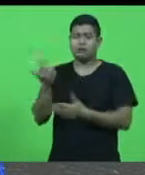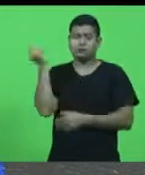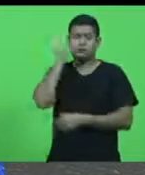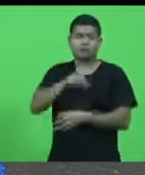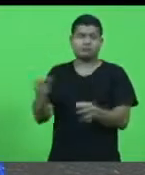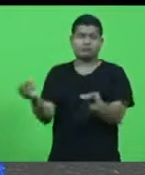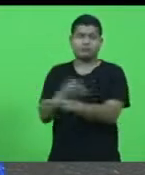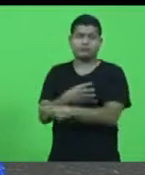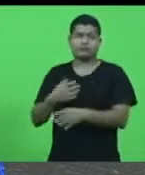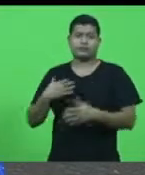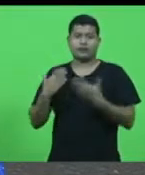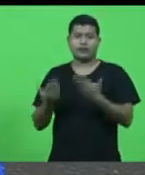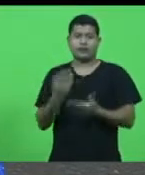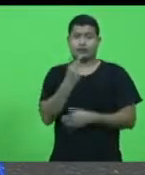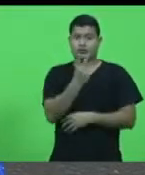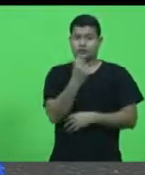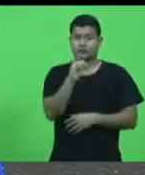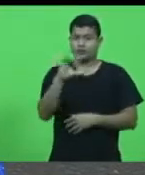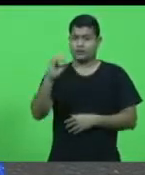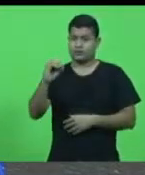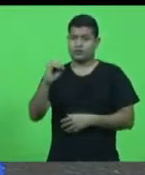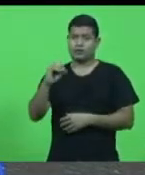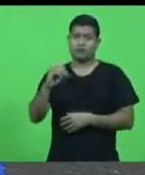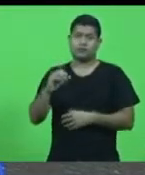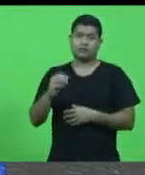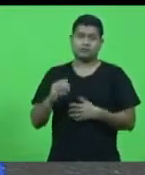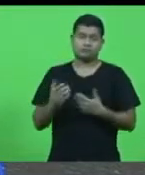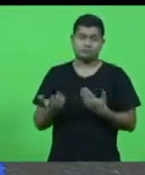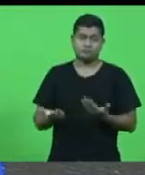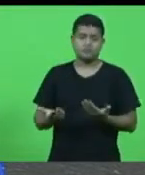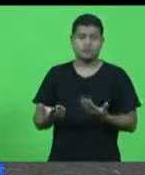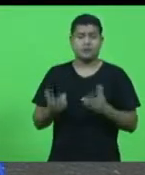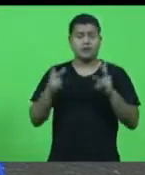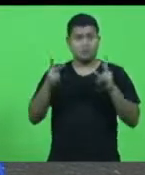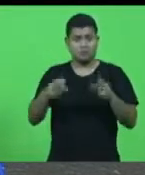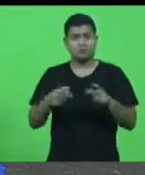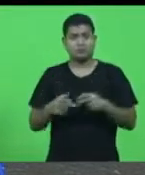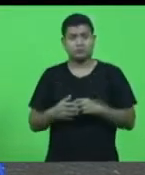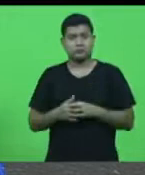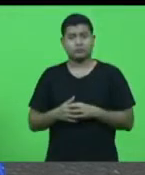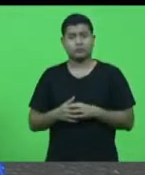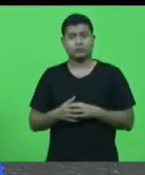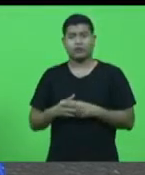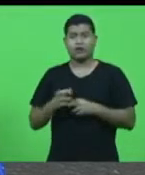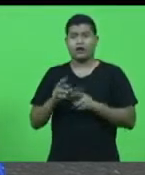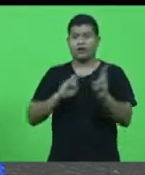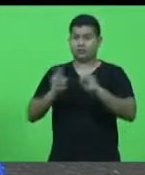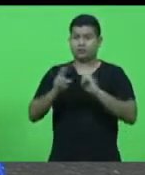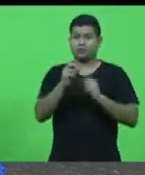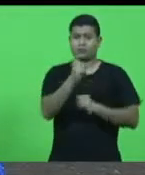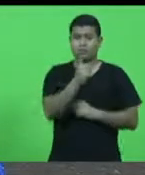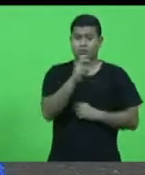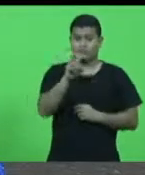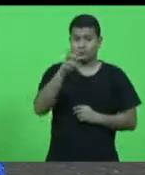280, da mesma forma, a 153